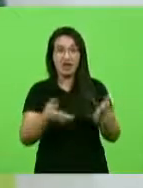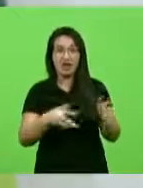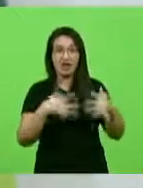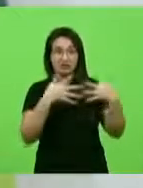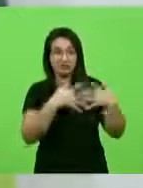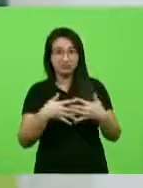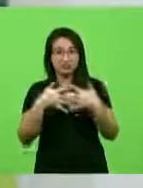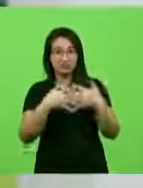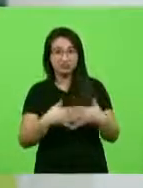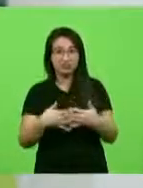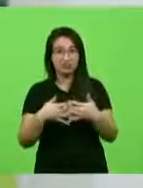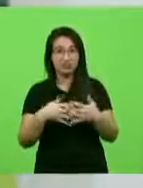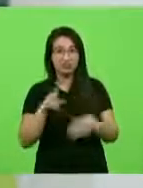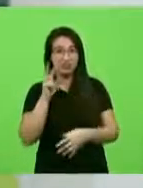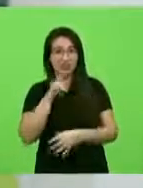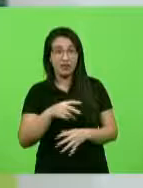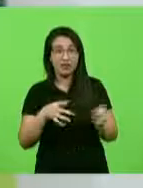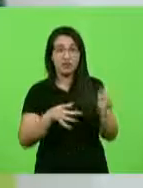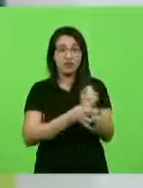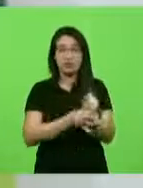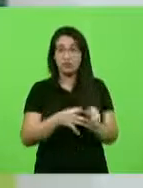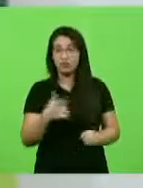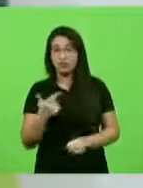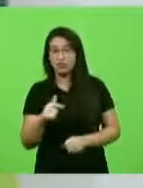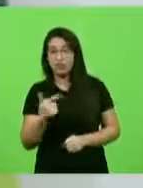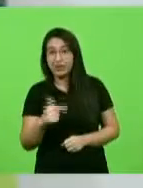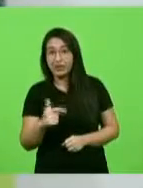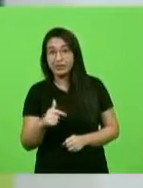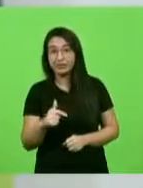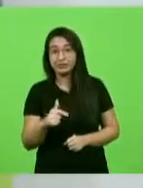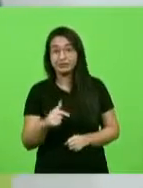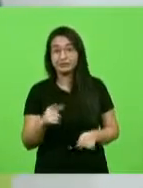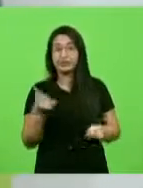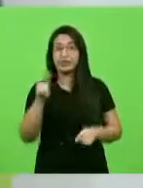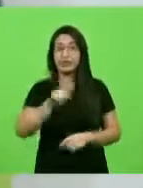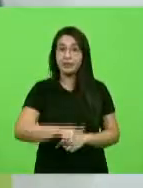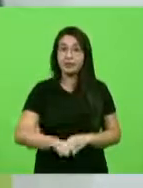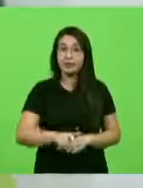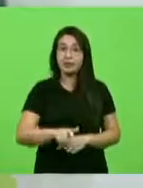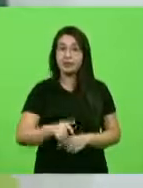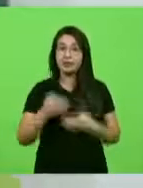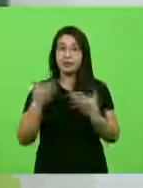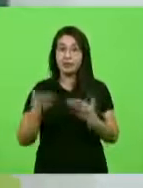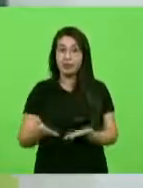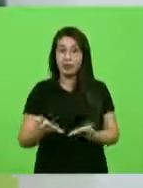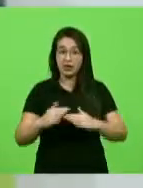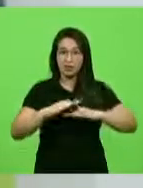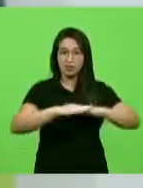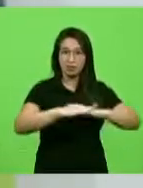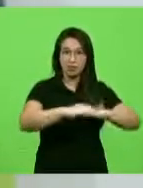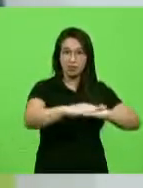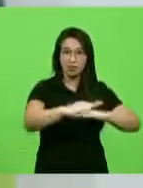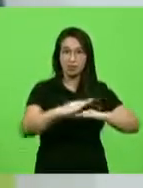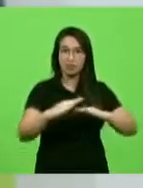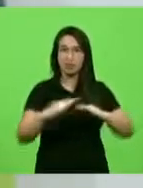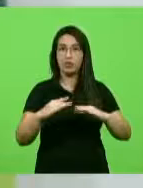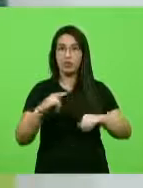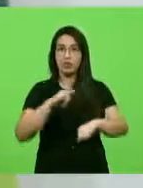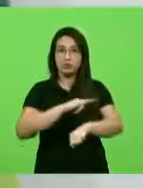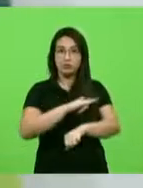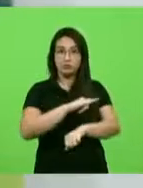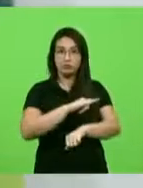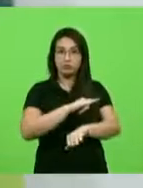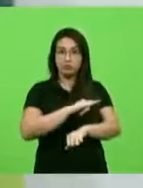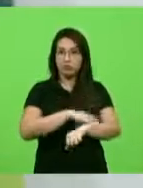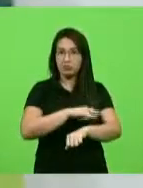ali para poder aguardar para descarregar a sua soja lá no porto de Paranaguá asfaltado com banheiro para ele para a família para quem